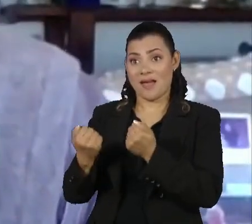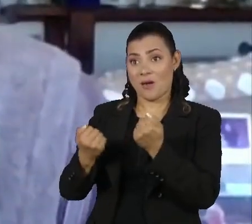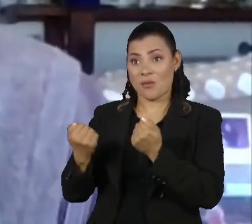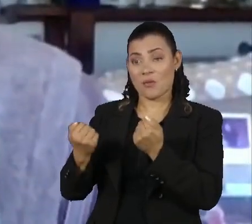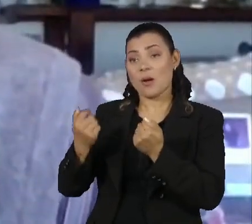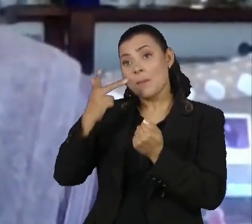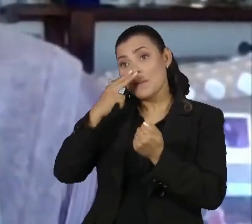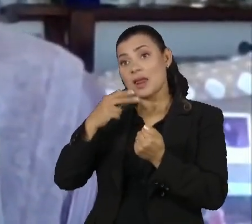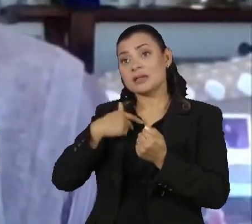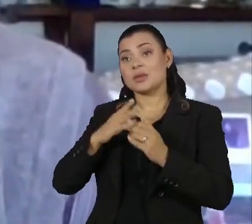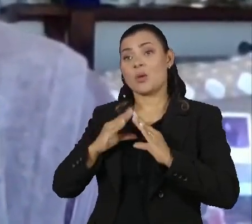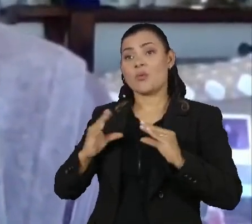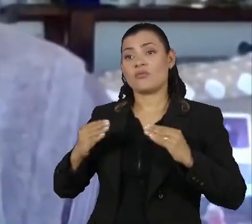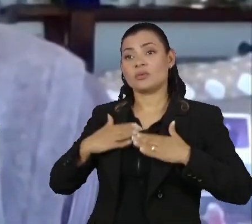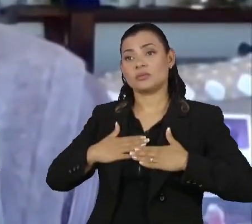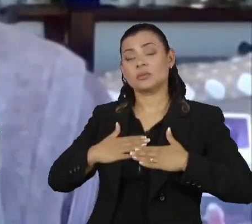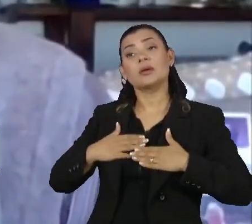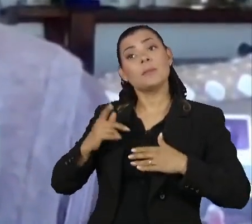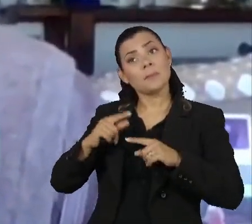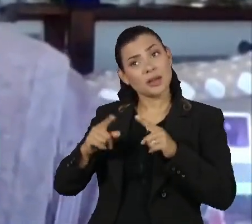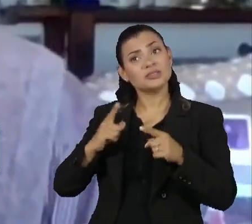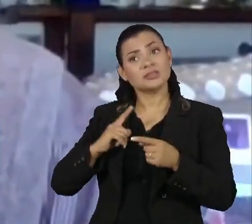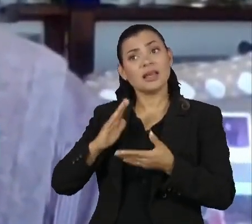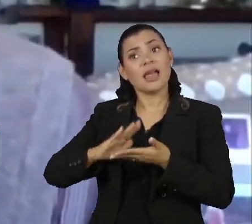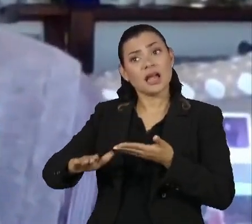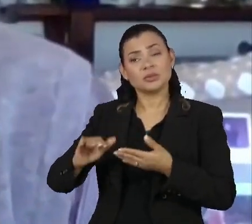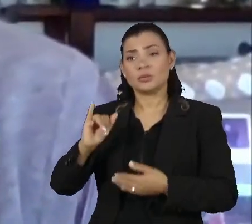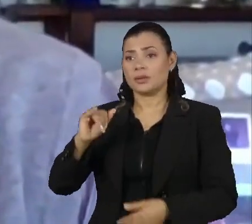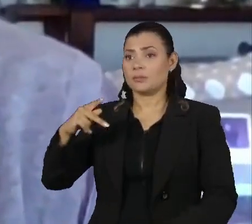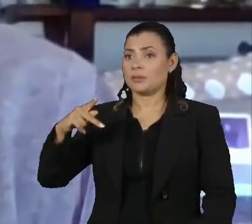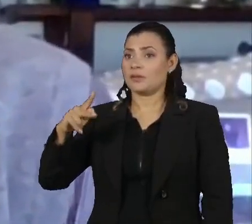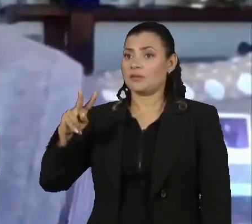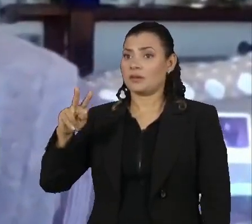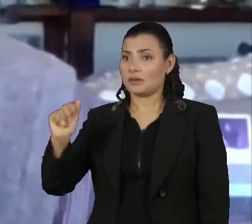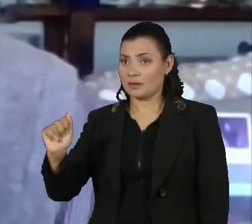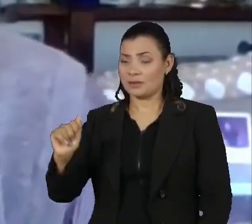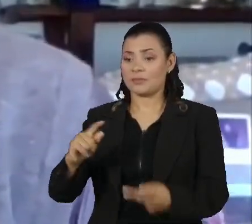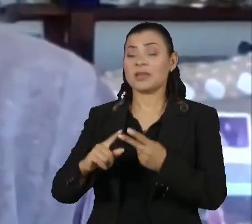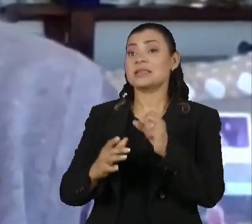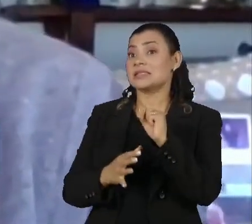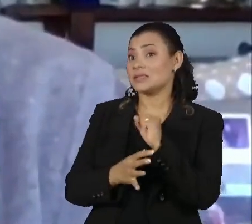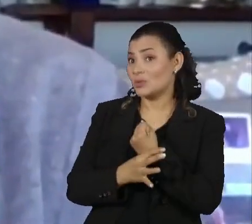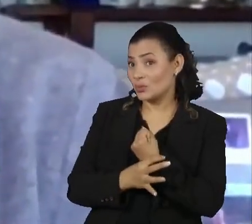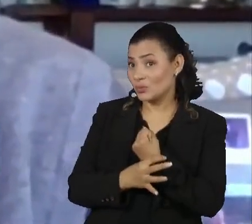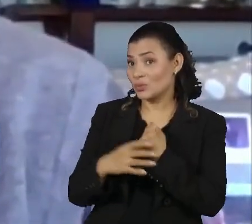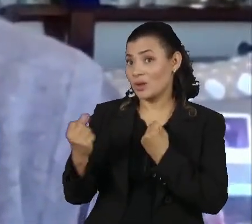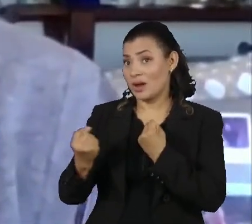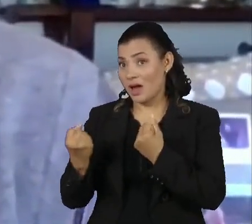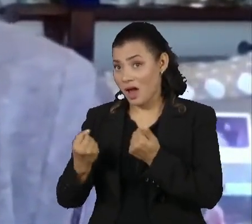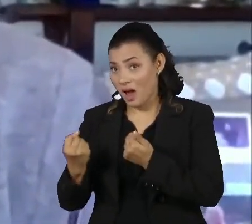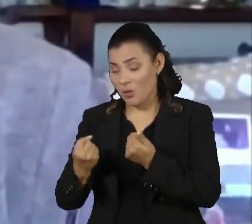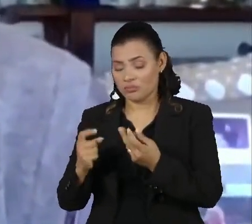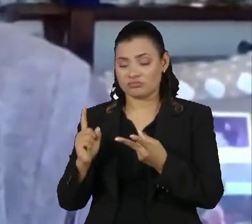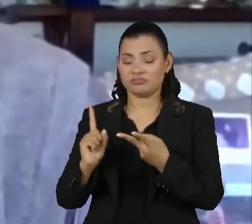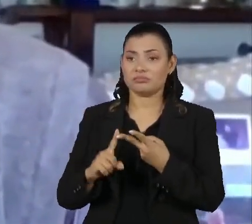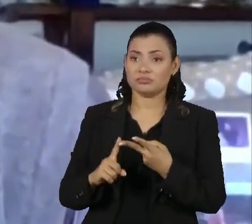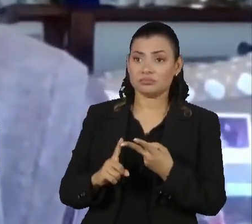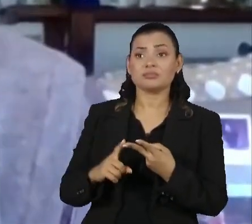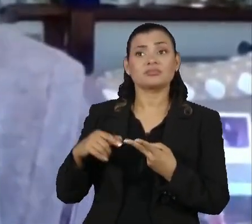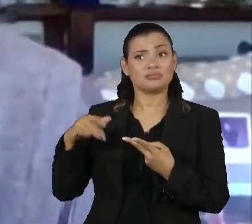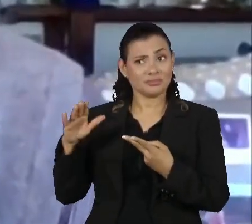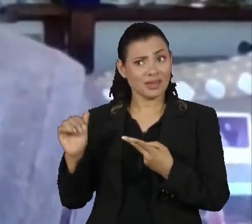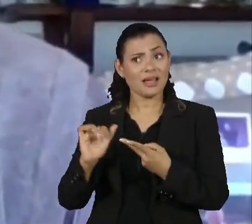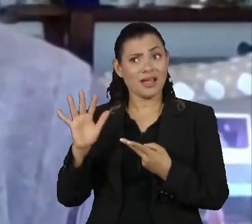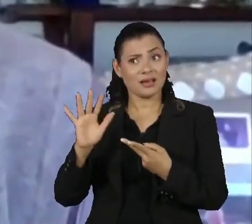traz esse conforto tem custos. IPVA, seguros, e seguros, nesse caso, são mais